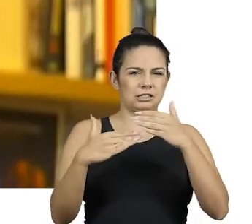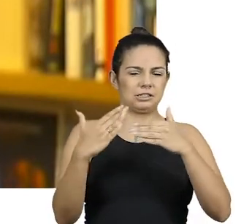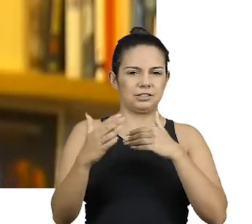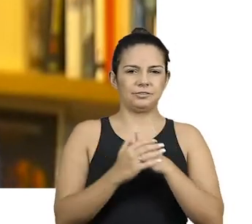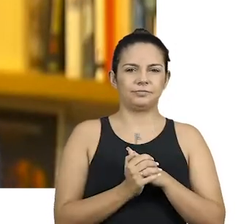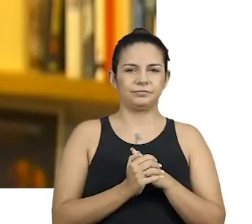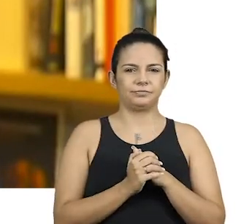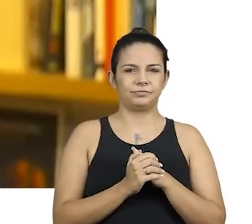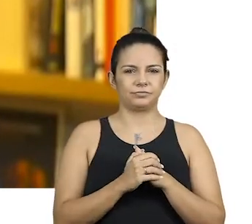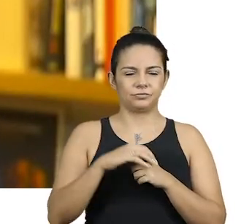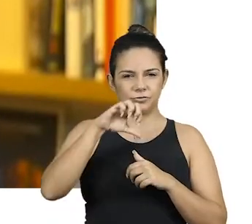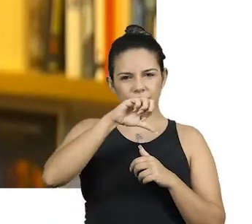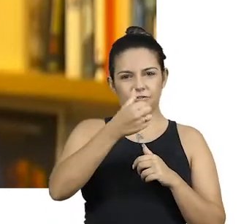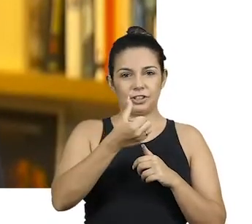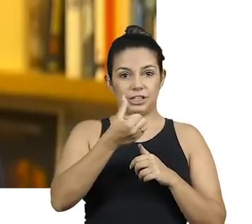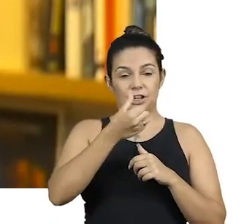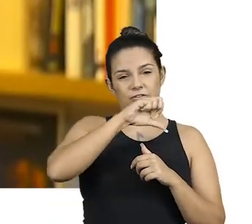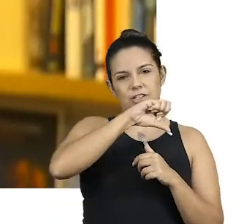96? 22.